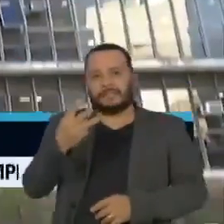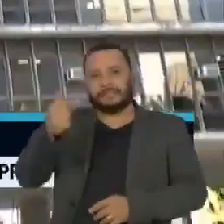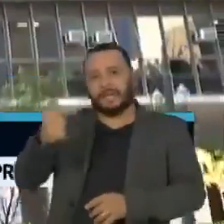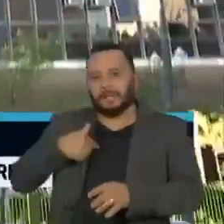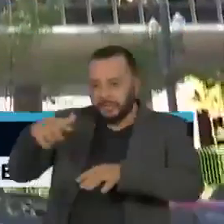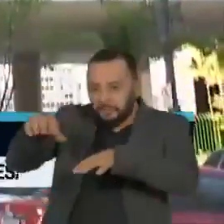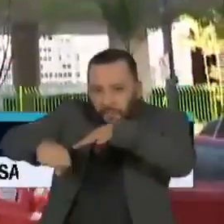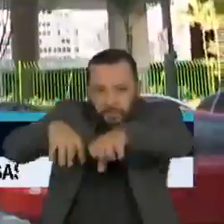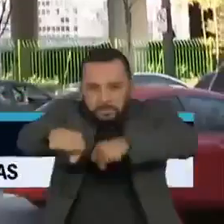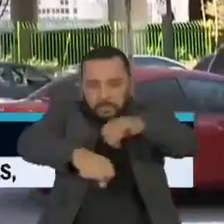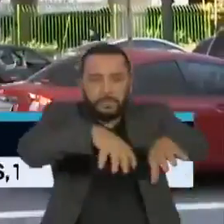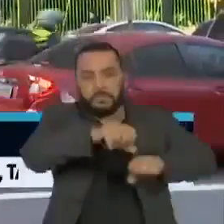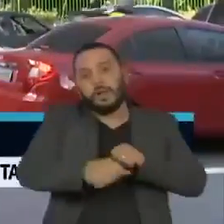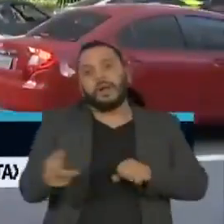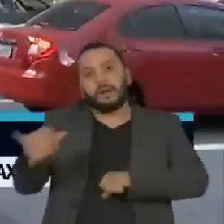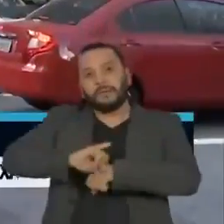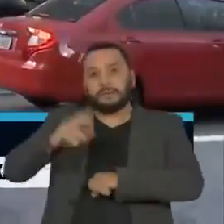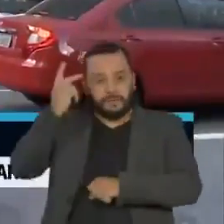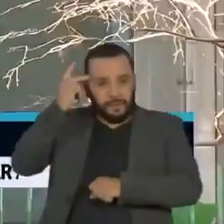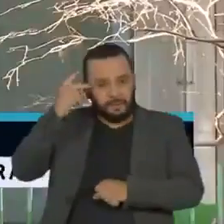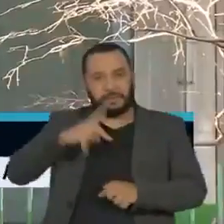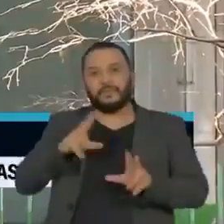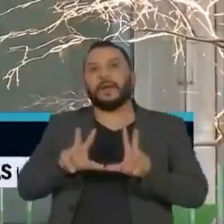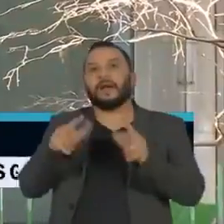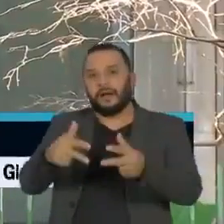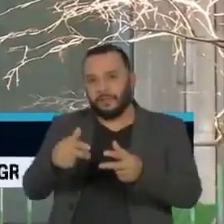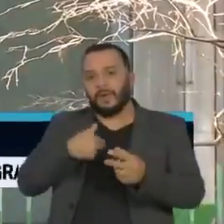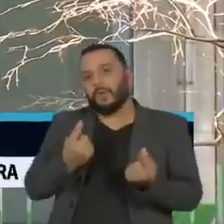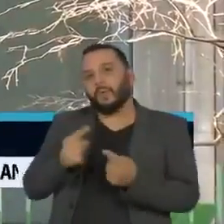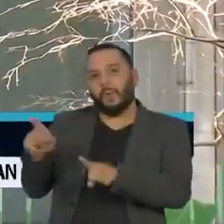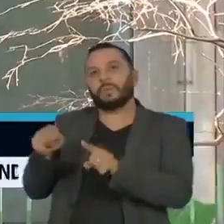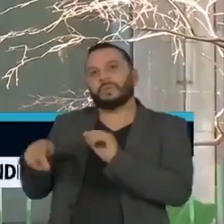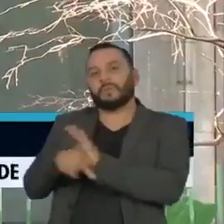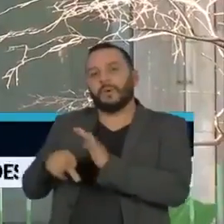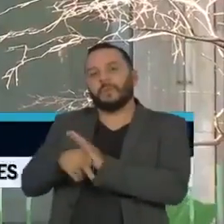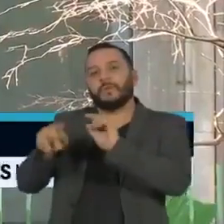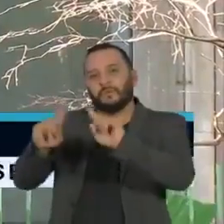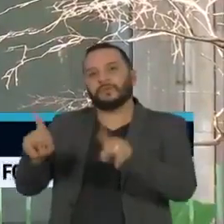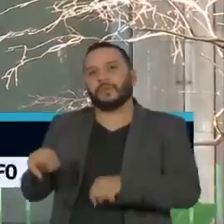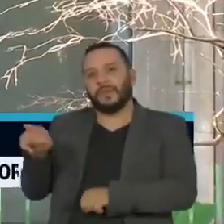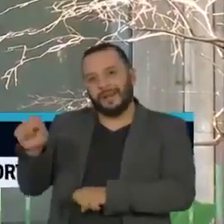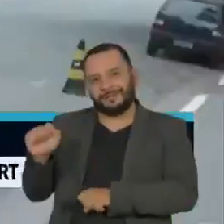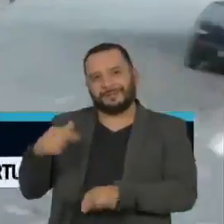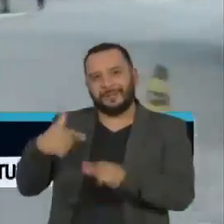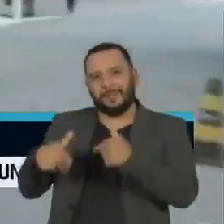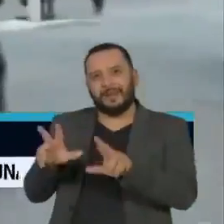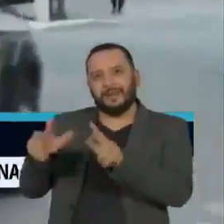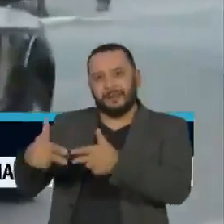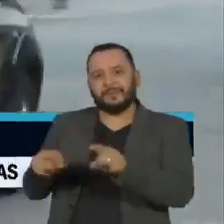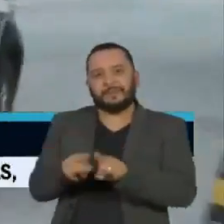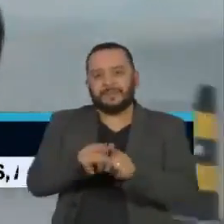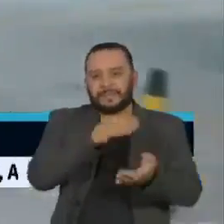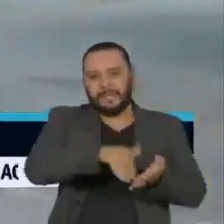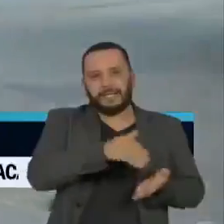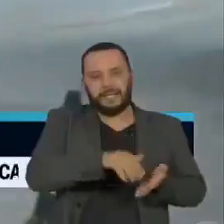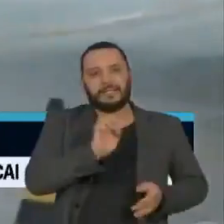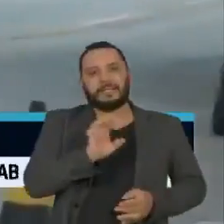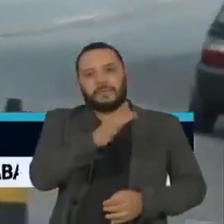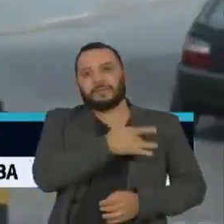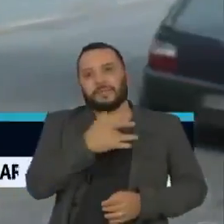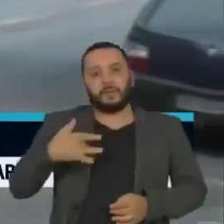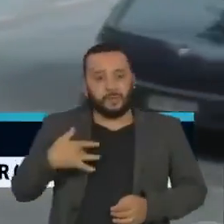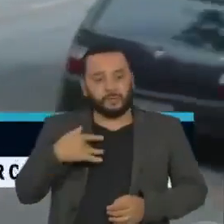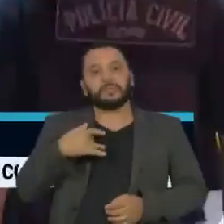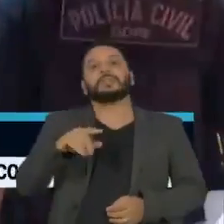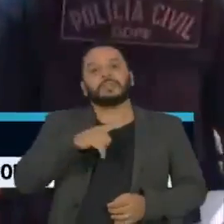Na capital paulista, foram feitas buscas na Câmara Municipal contra um funcionário do gabinete de um vereador e na Secretaria Estadual de Saúde, contra uma